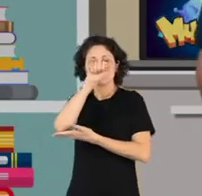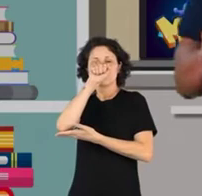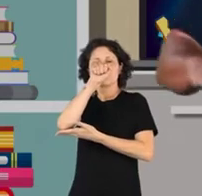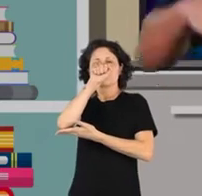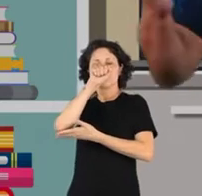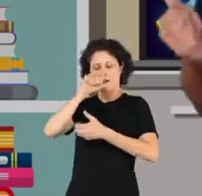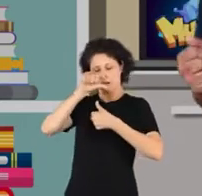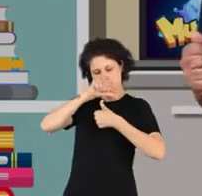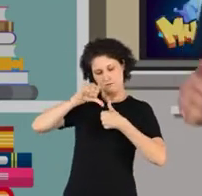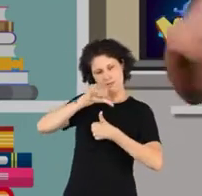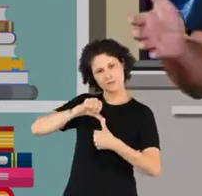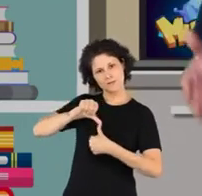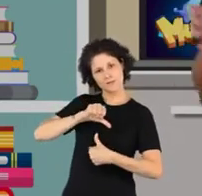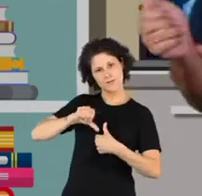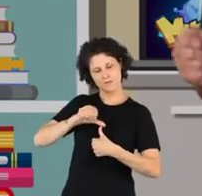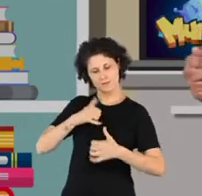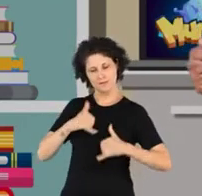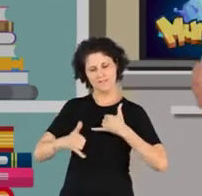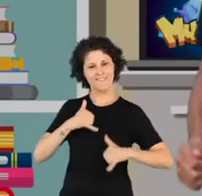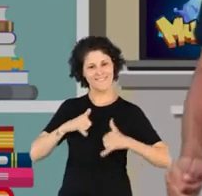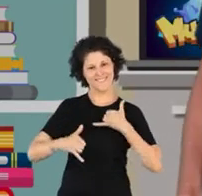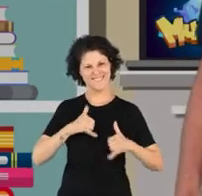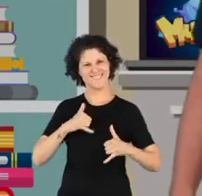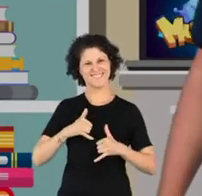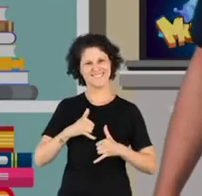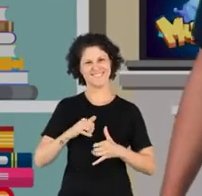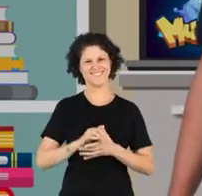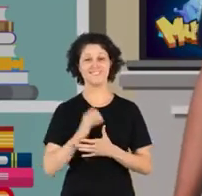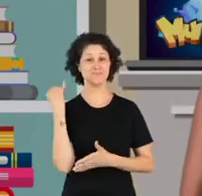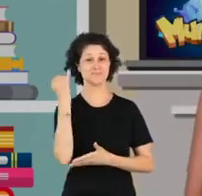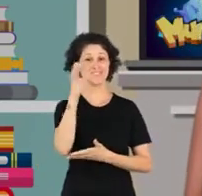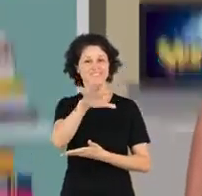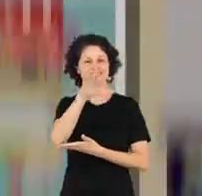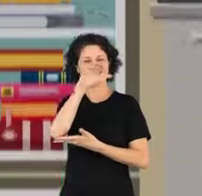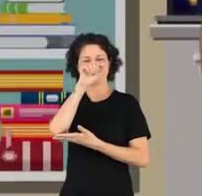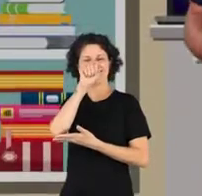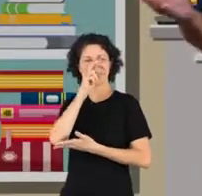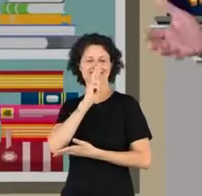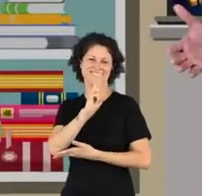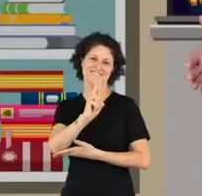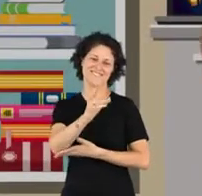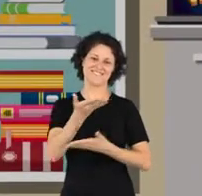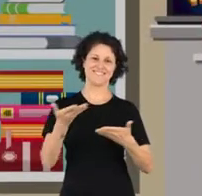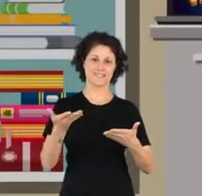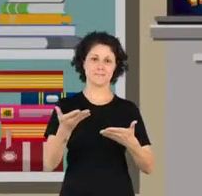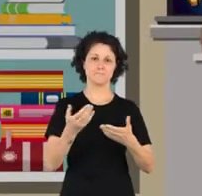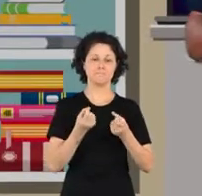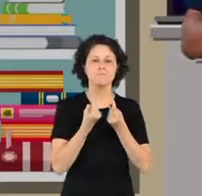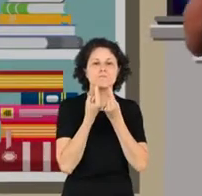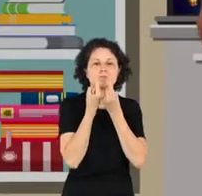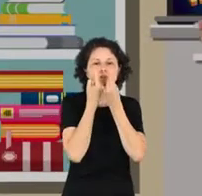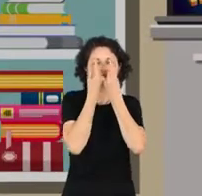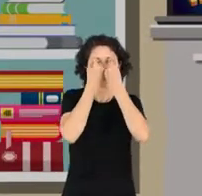oxigênio e transformamos em energia em nossos corpos, através da respiração. Quando respiramos, o ar que